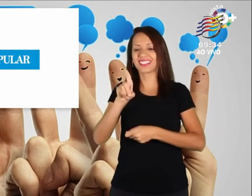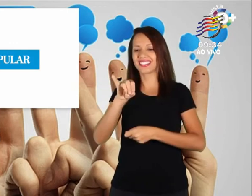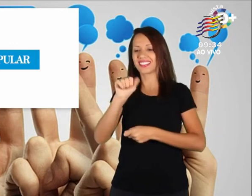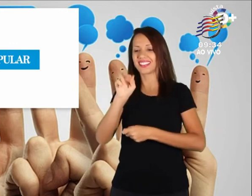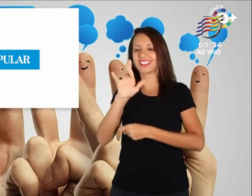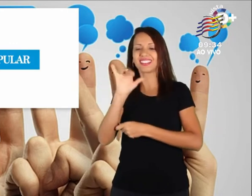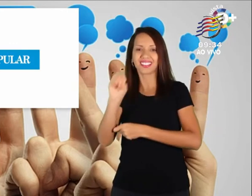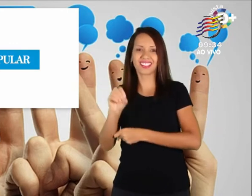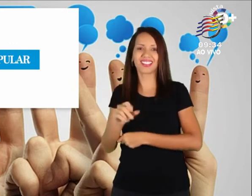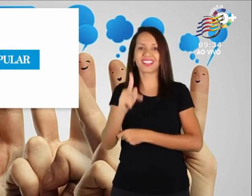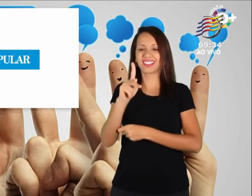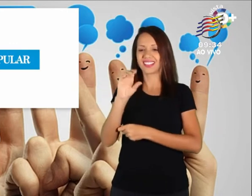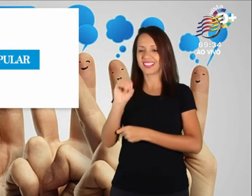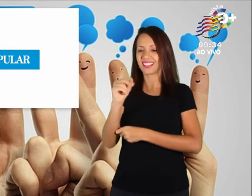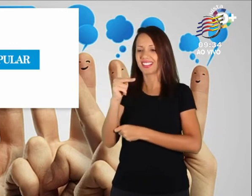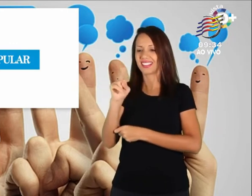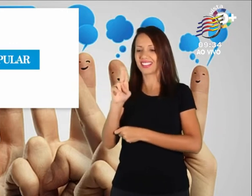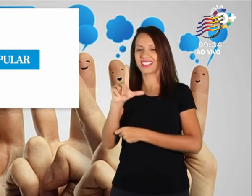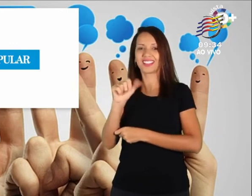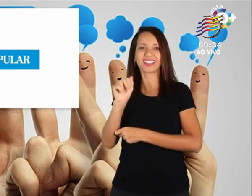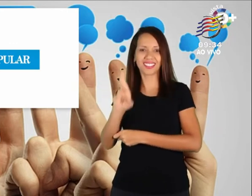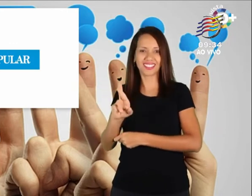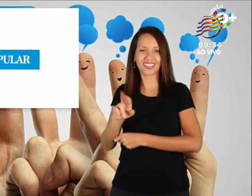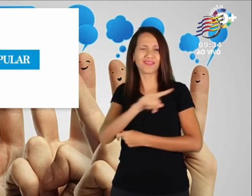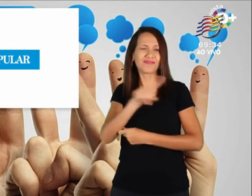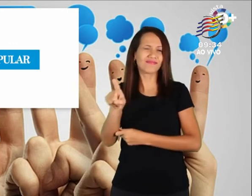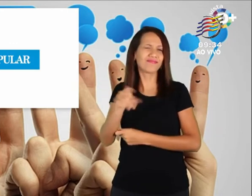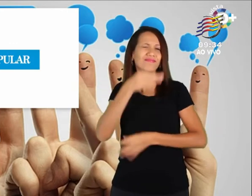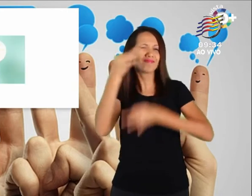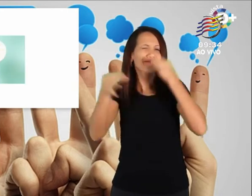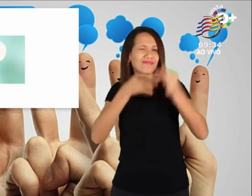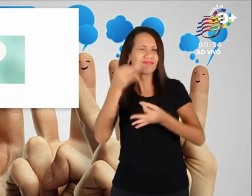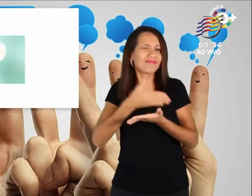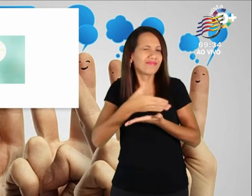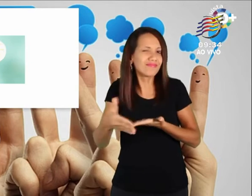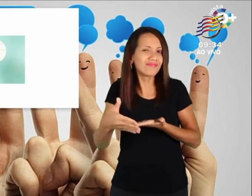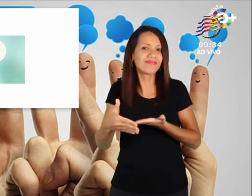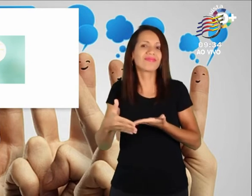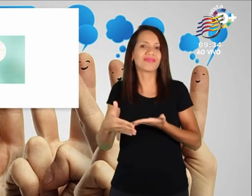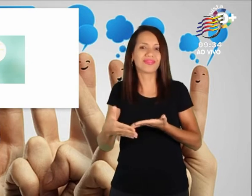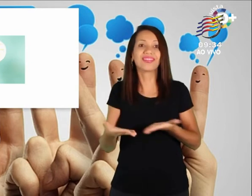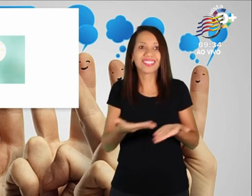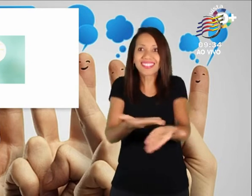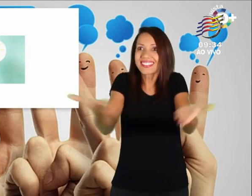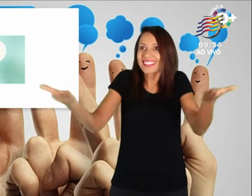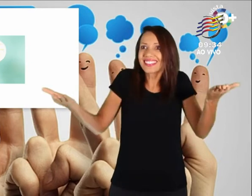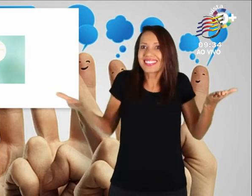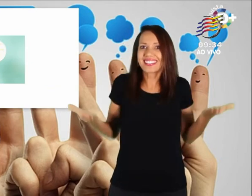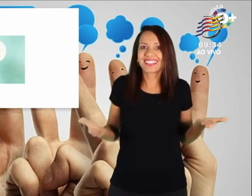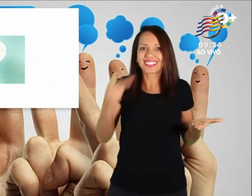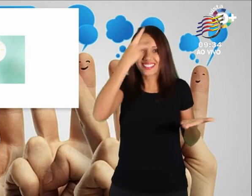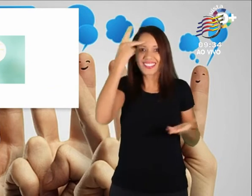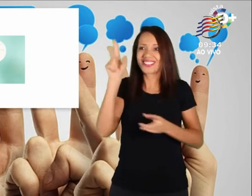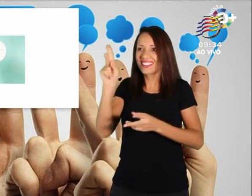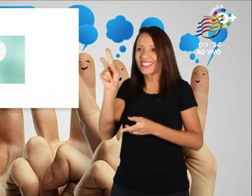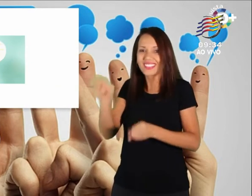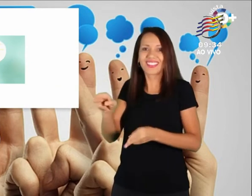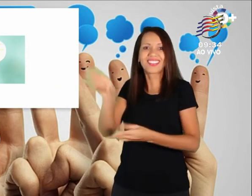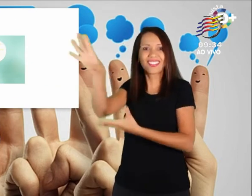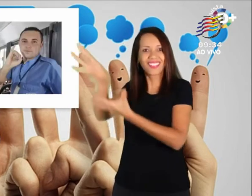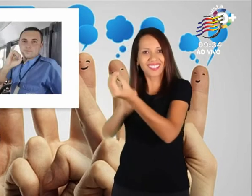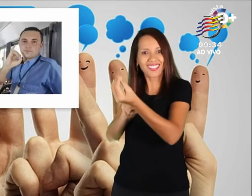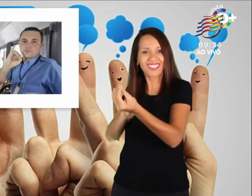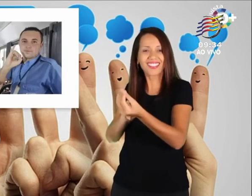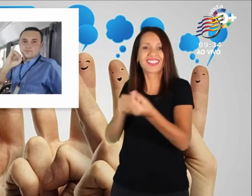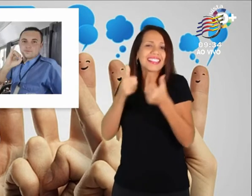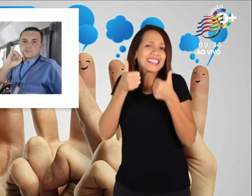O que achou da iniciativa por um mundo com mais pessoas como Gabriel Fonseca? Sim